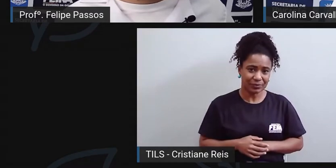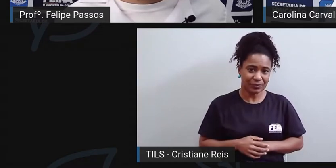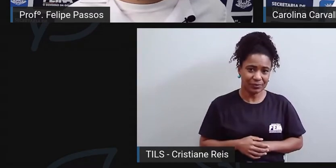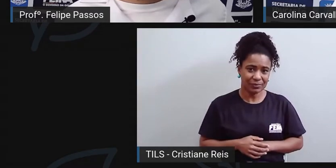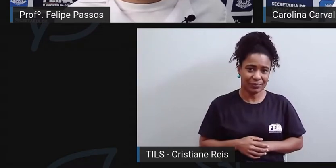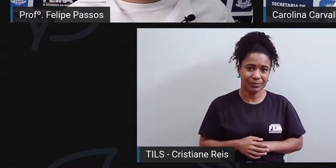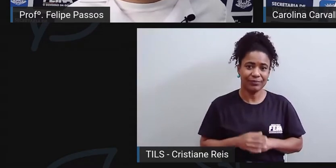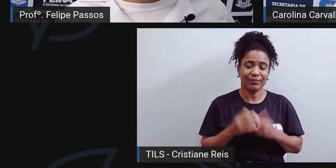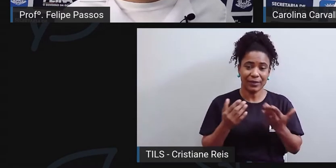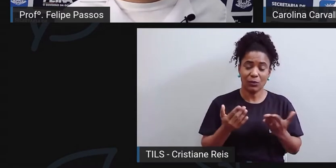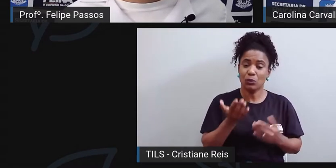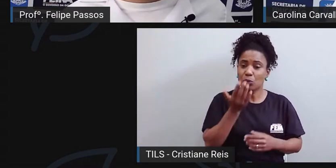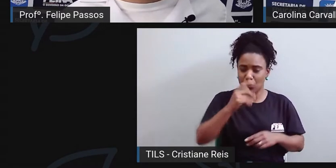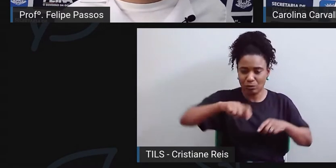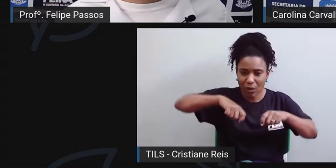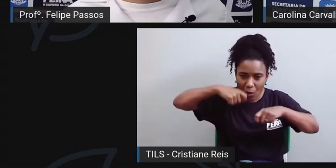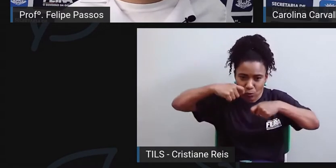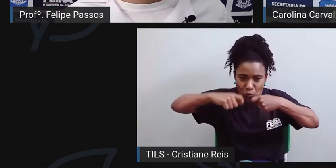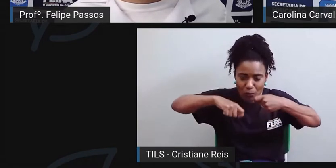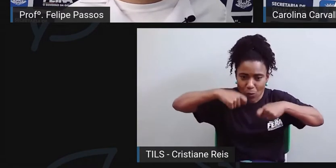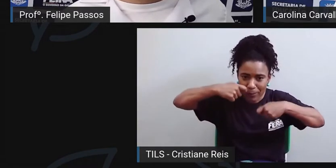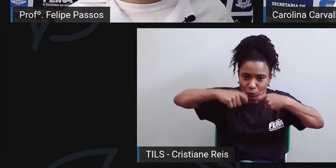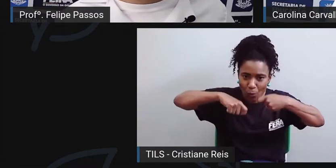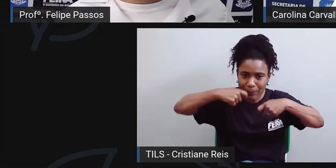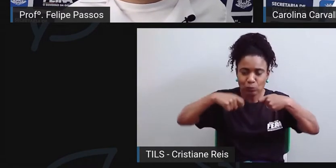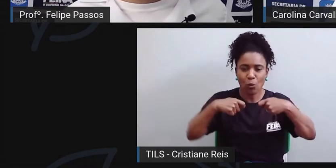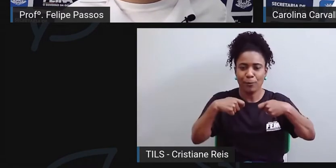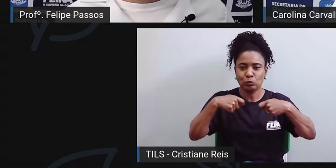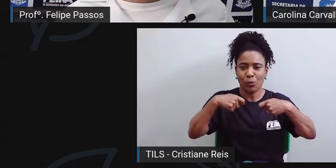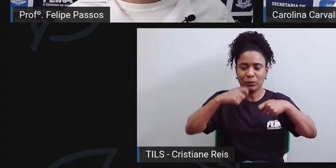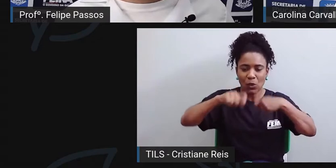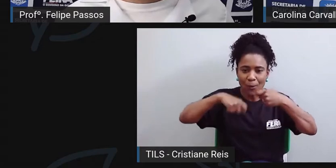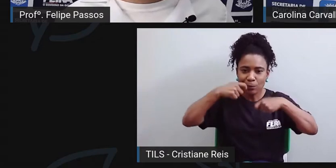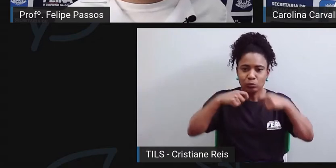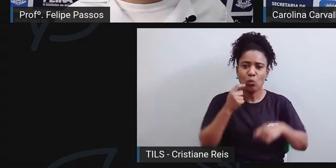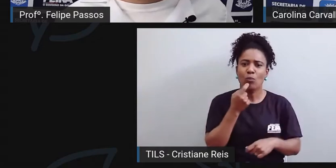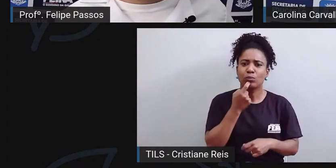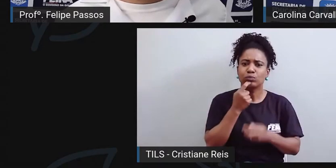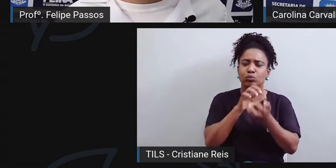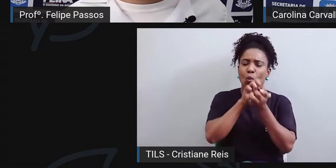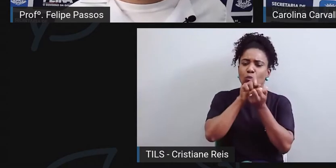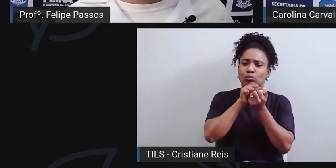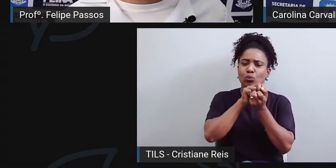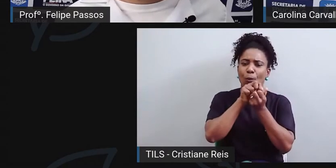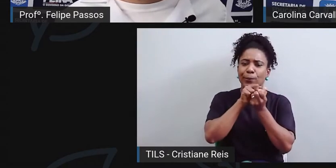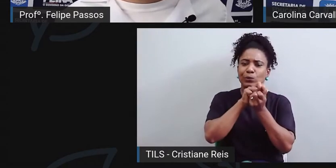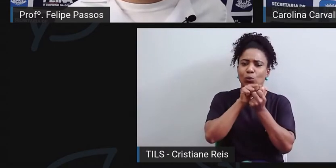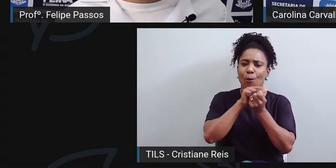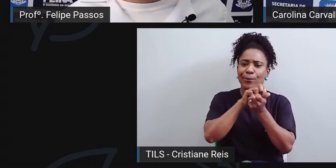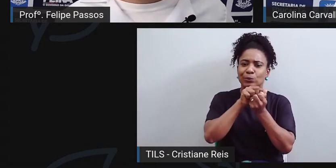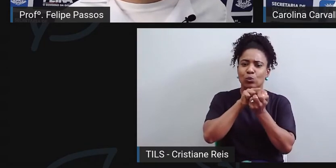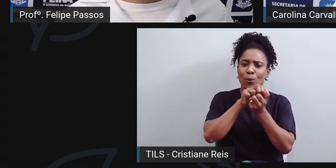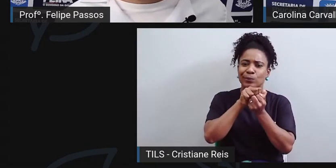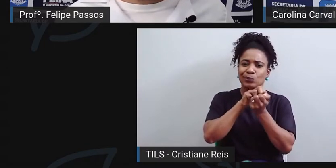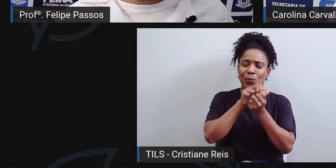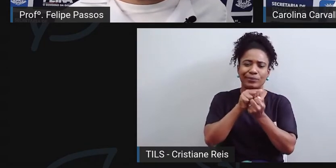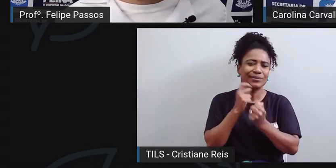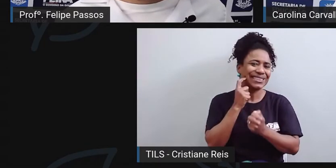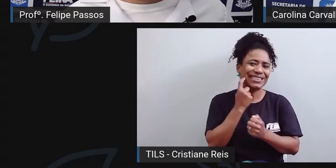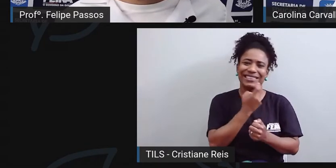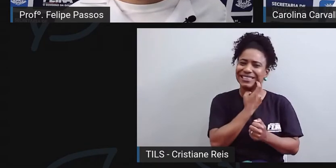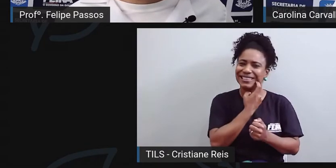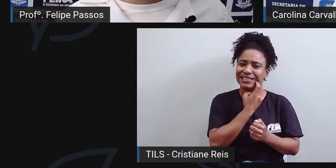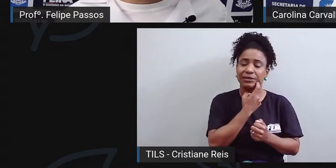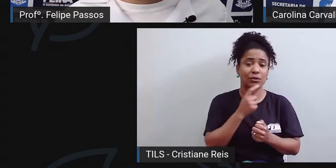quando a gente se alimenta, se acumulam resíduos desses alimentos nos nossos dentes, e aí esses resíduos se juntam diversos tipos de